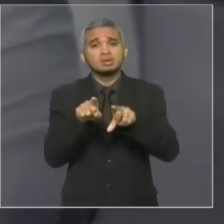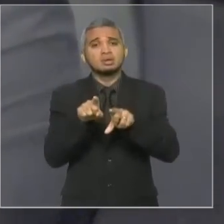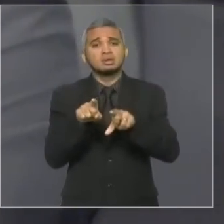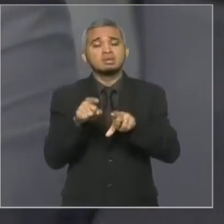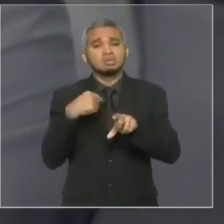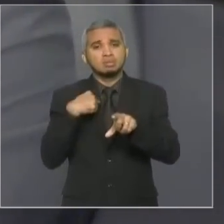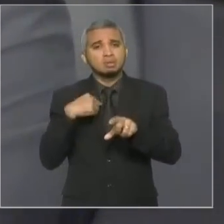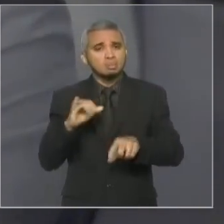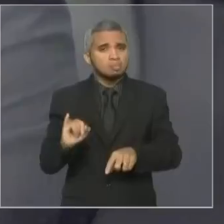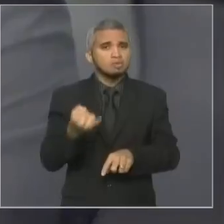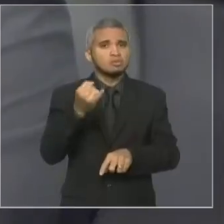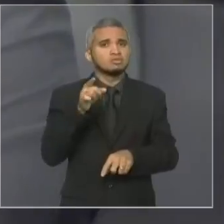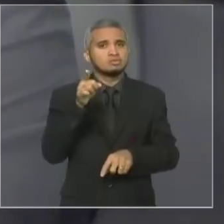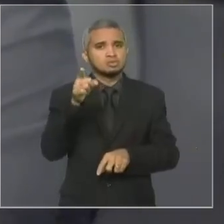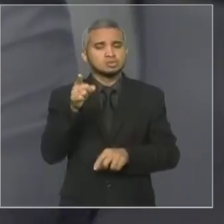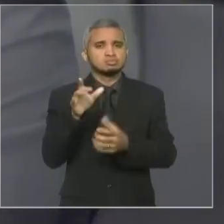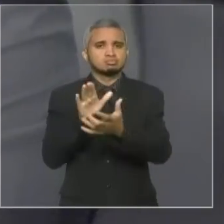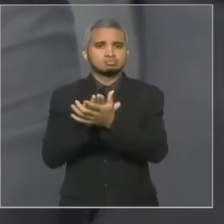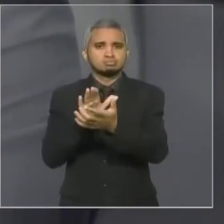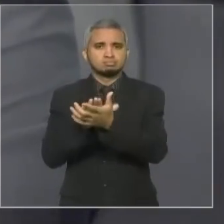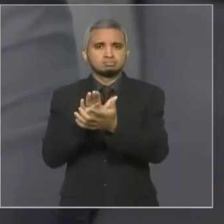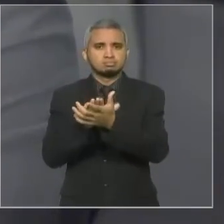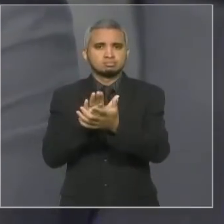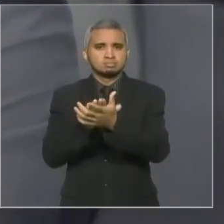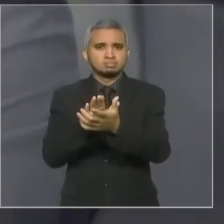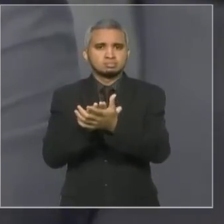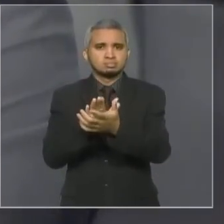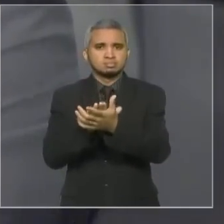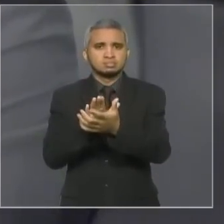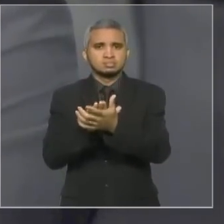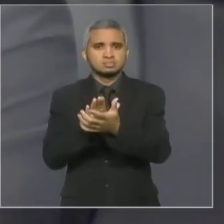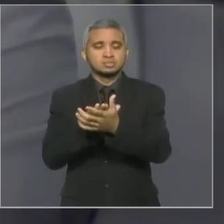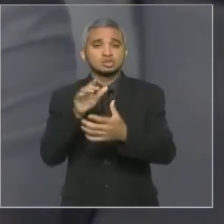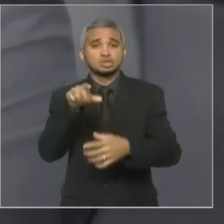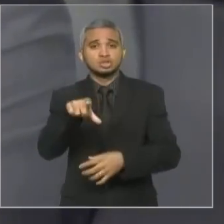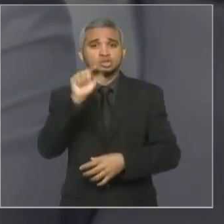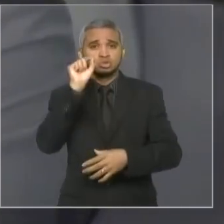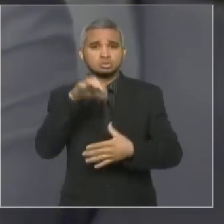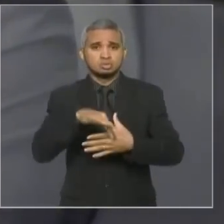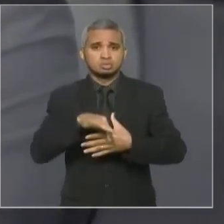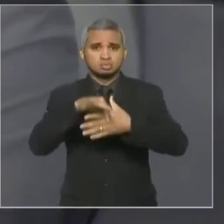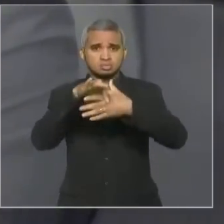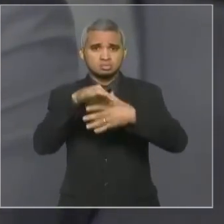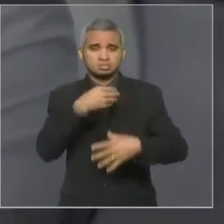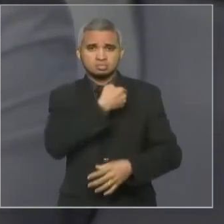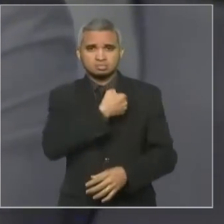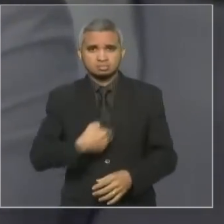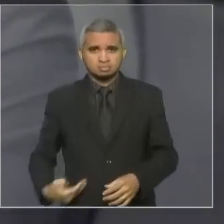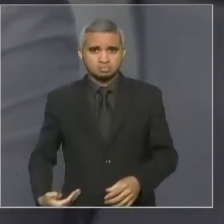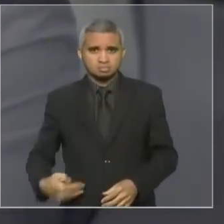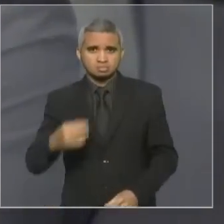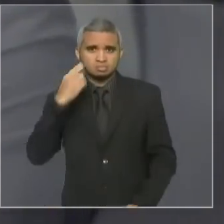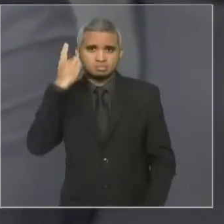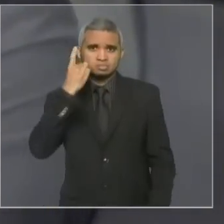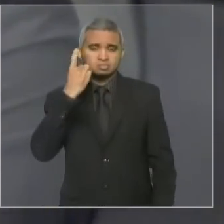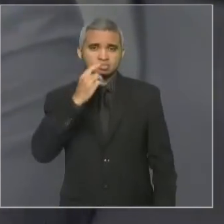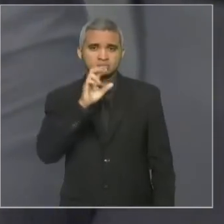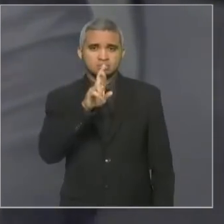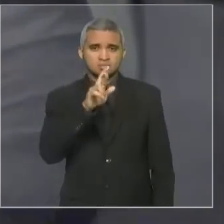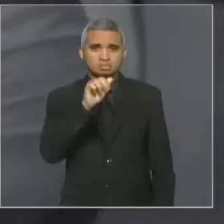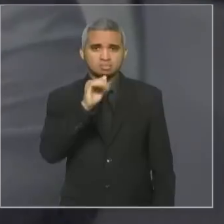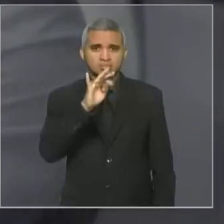Flavigino pela forma sábia como escolheu o seu líder do governo, deputado Rafael Leitua.